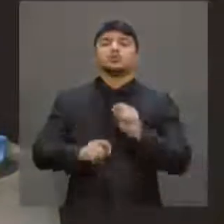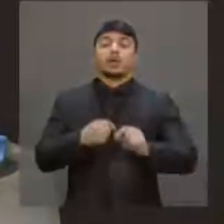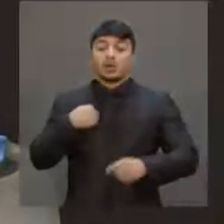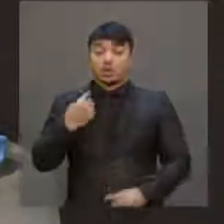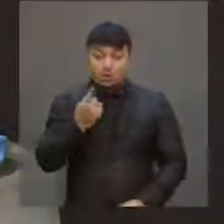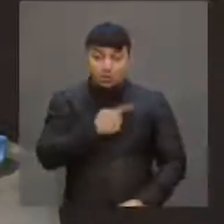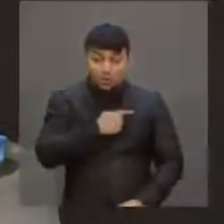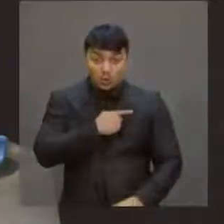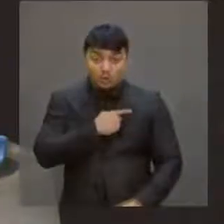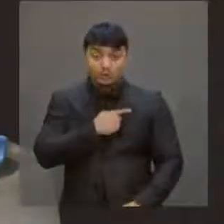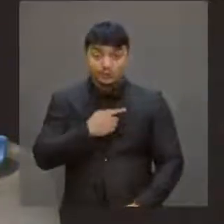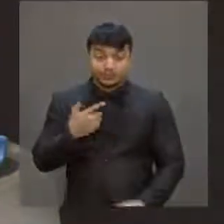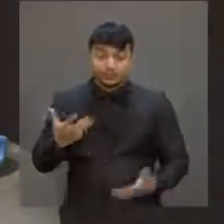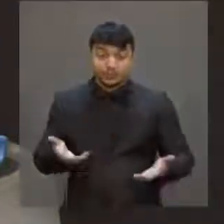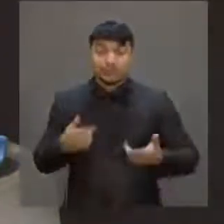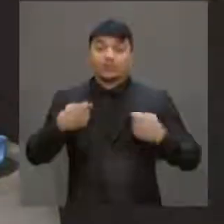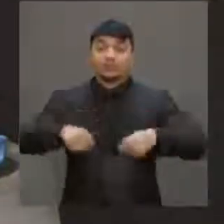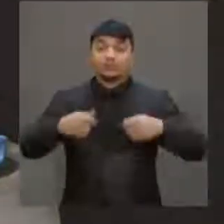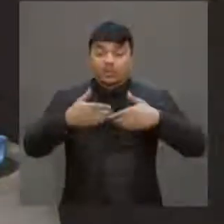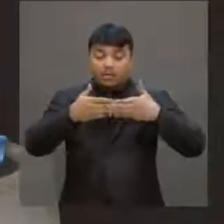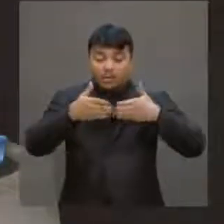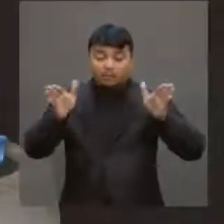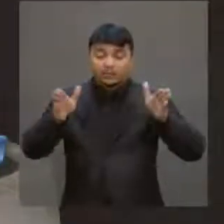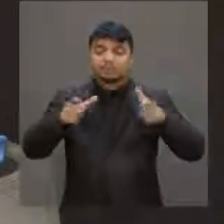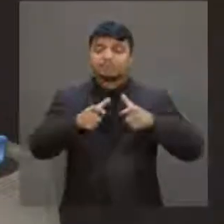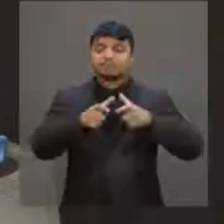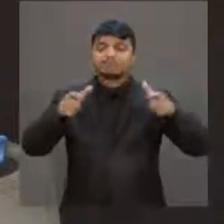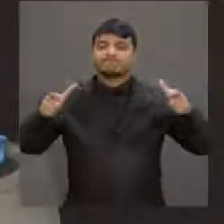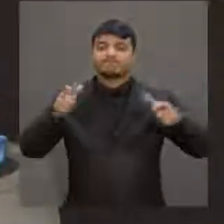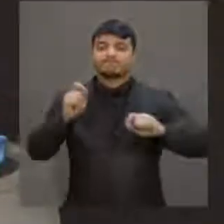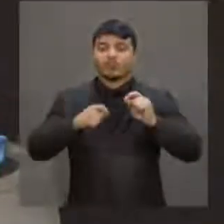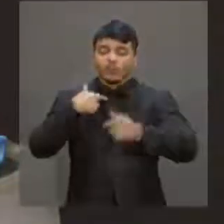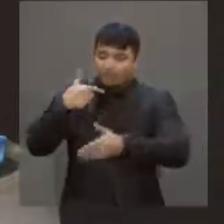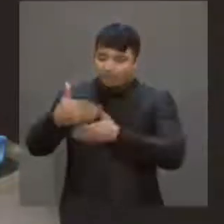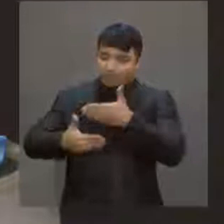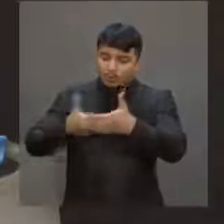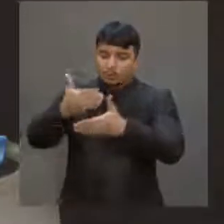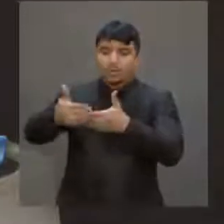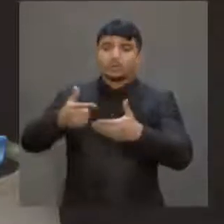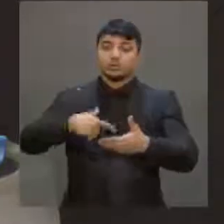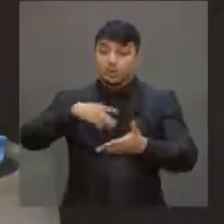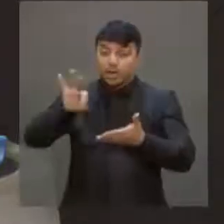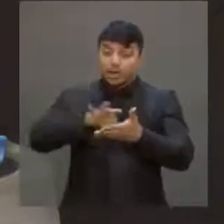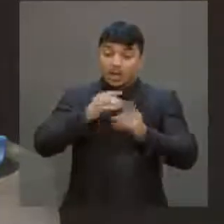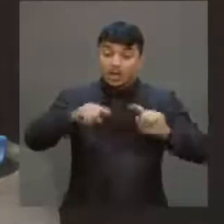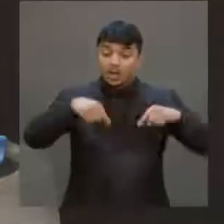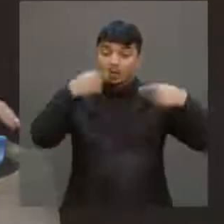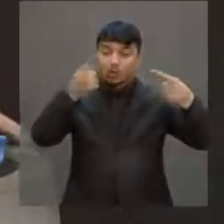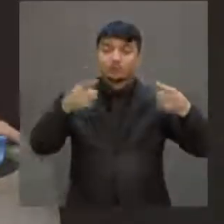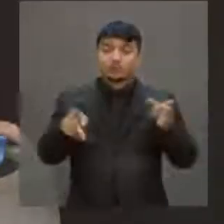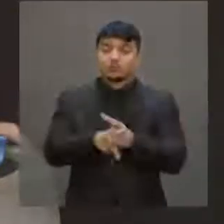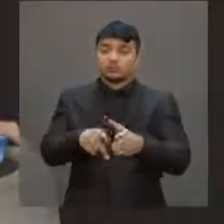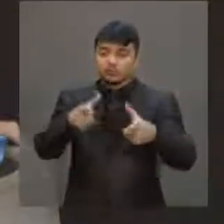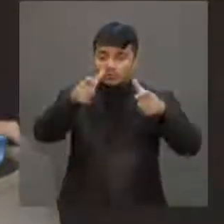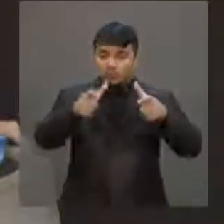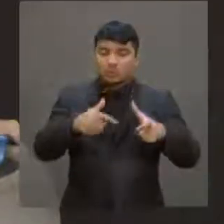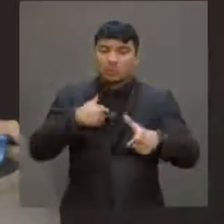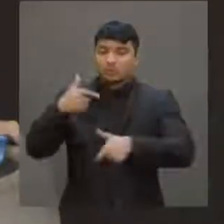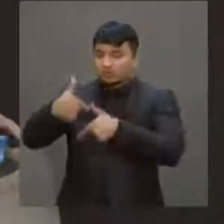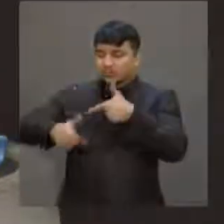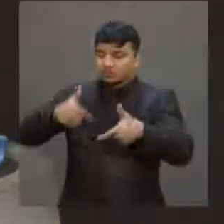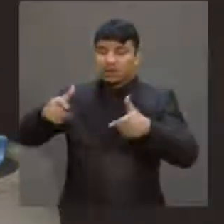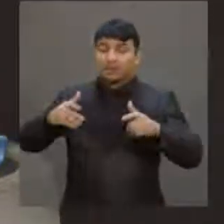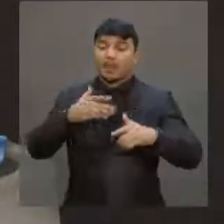nós ampliarmos o processo de renovação dos postos de trabalho do serviço